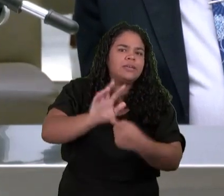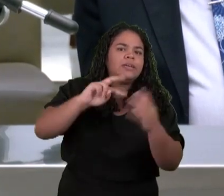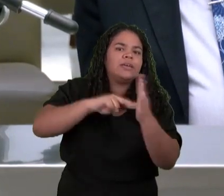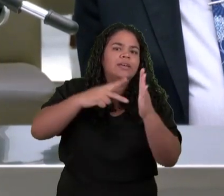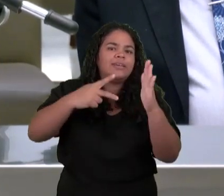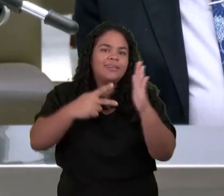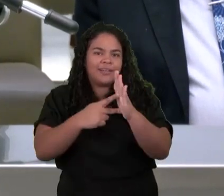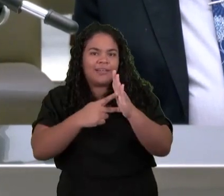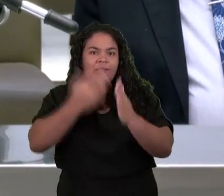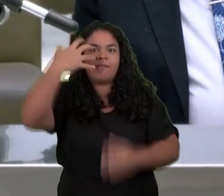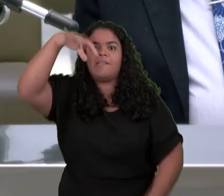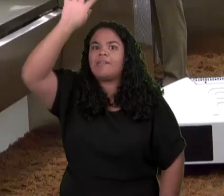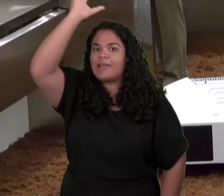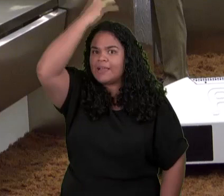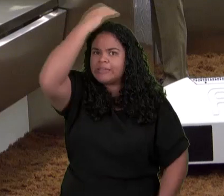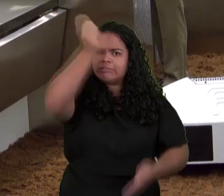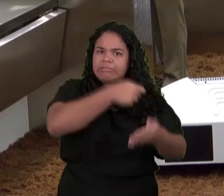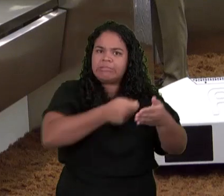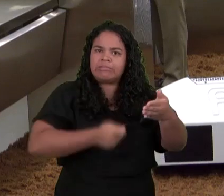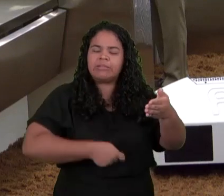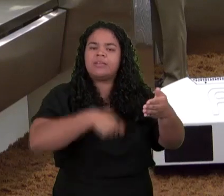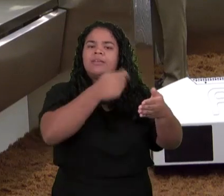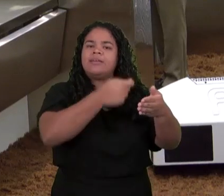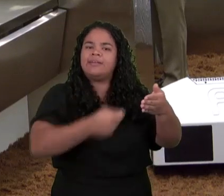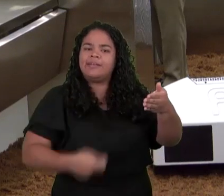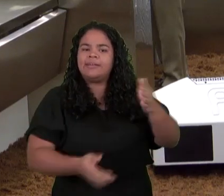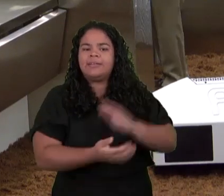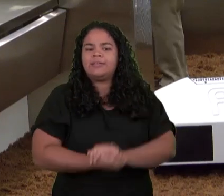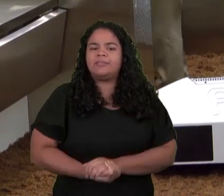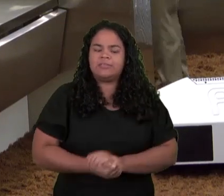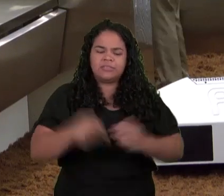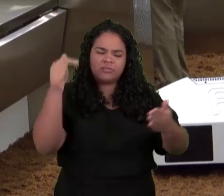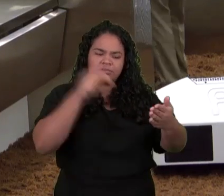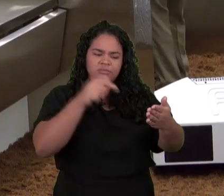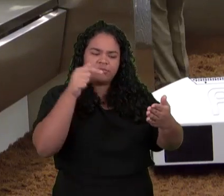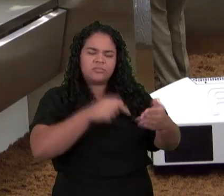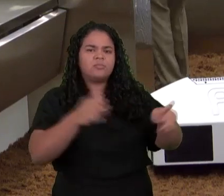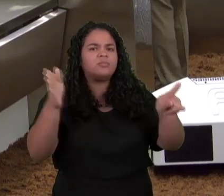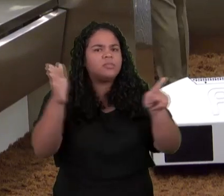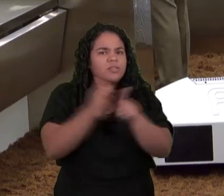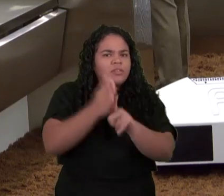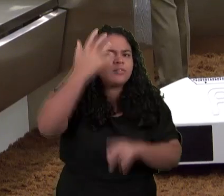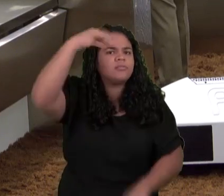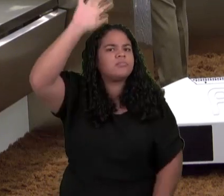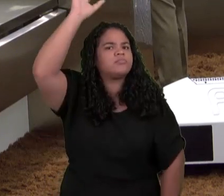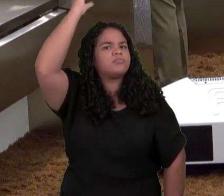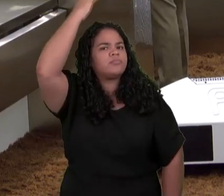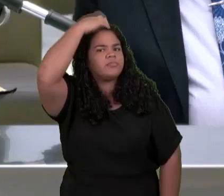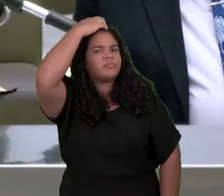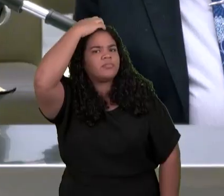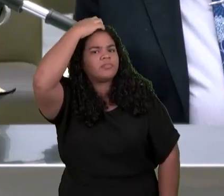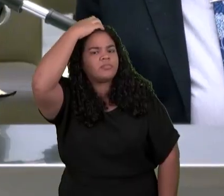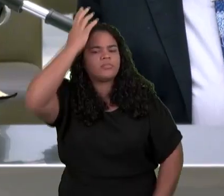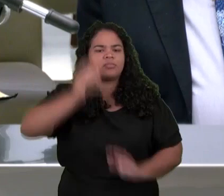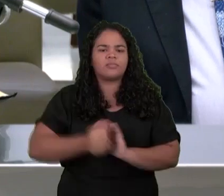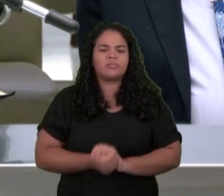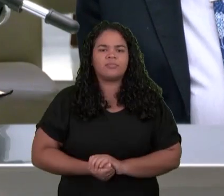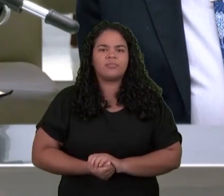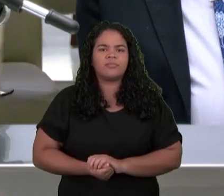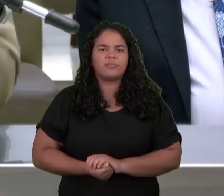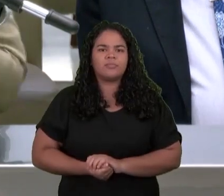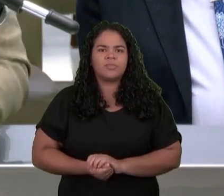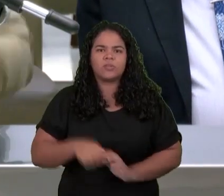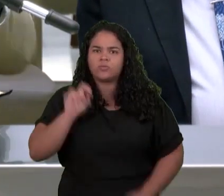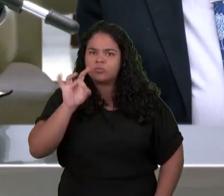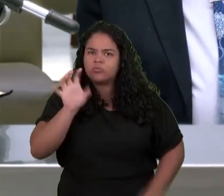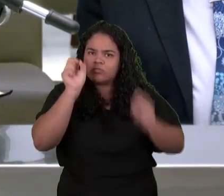estava dizendo Ninguém pode Abrir esse livro Senão Segundo A minha Ordem